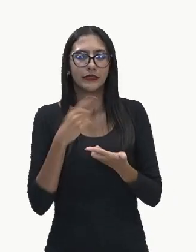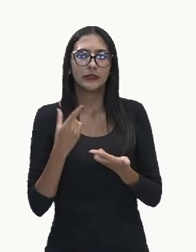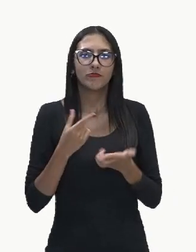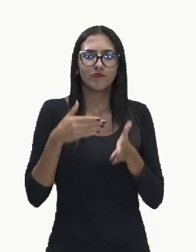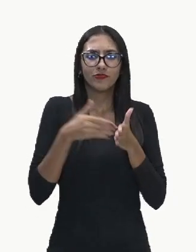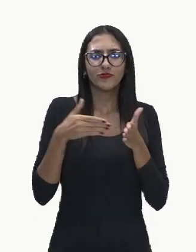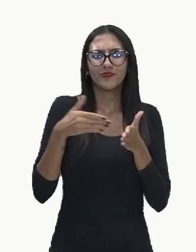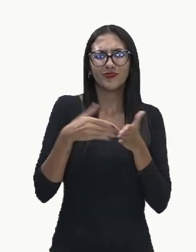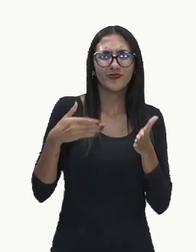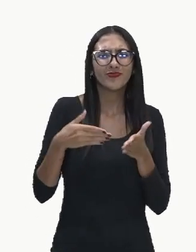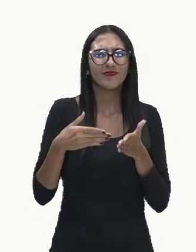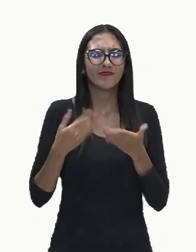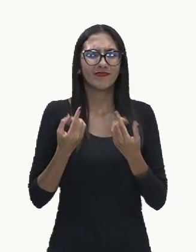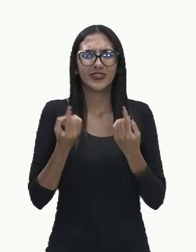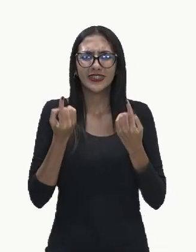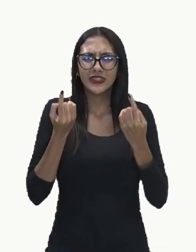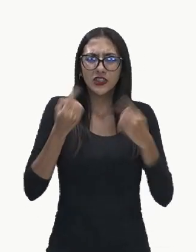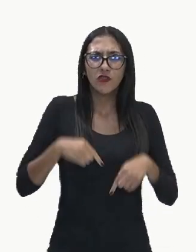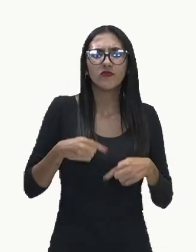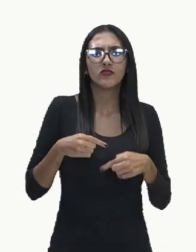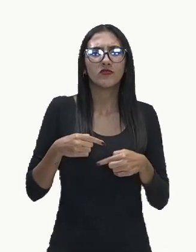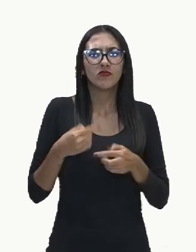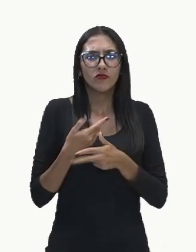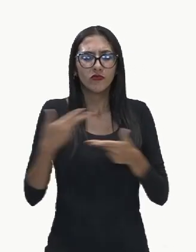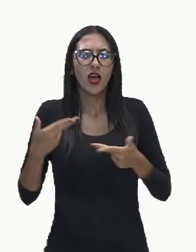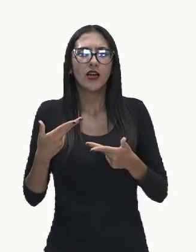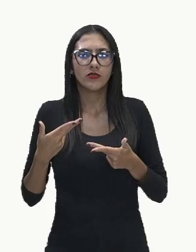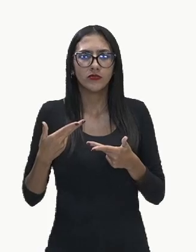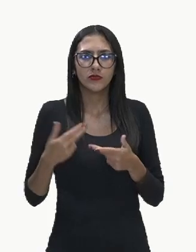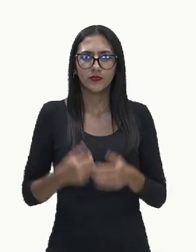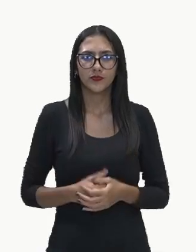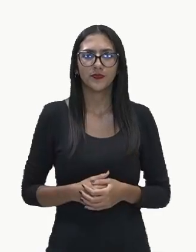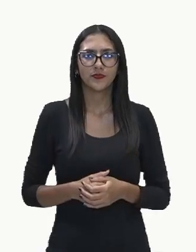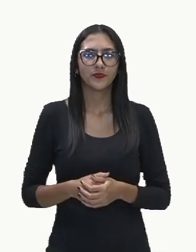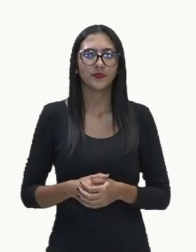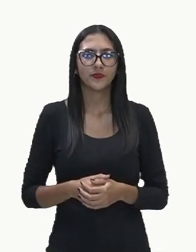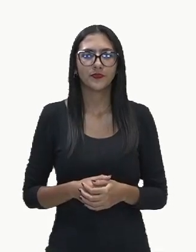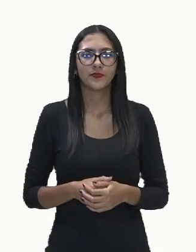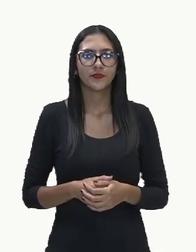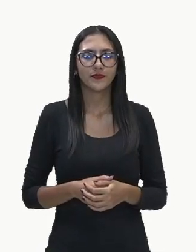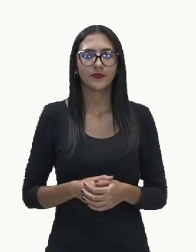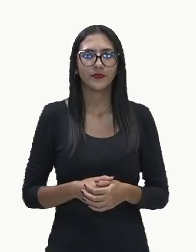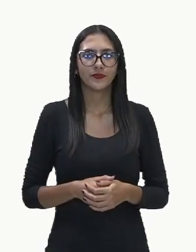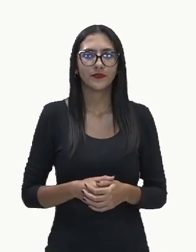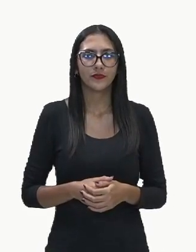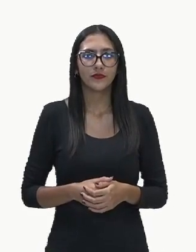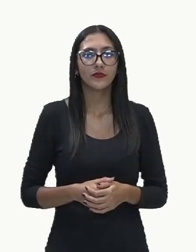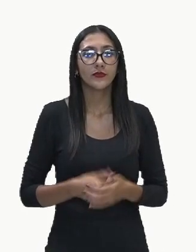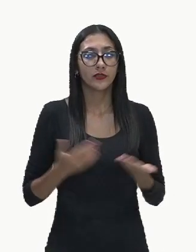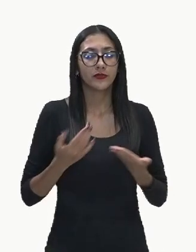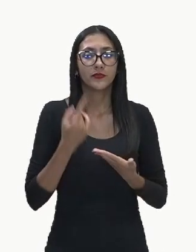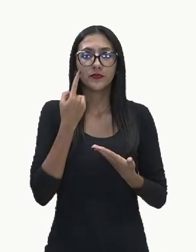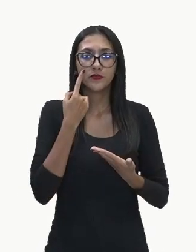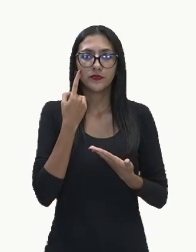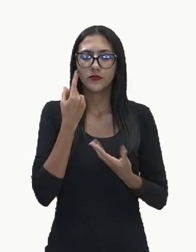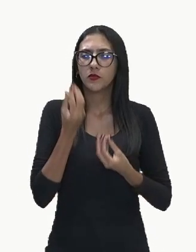desafios para se incluírem aí na sociedade e aí a gente vai falar um pouquinho sobre esses desafios